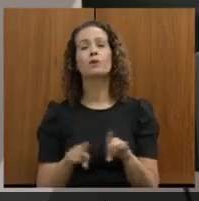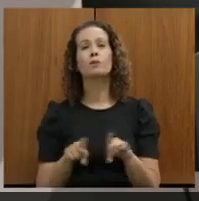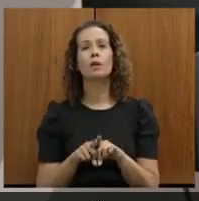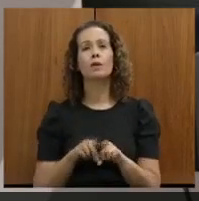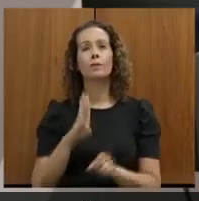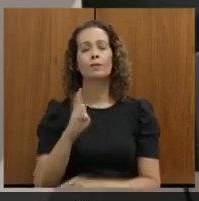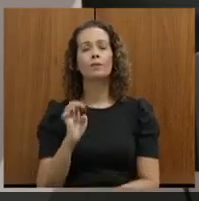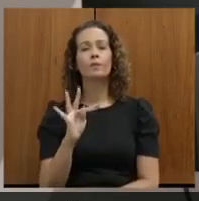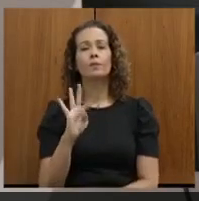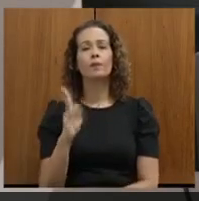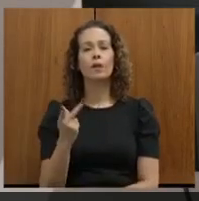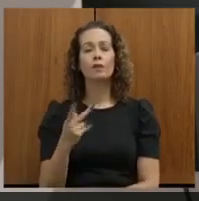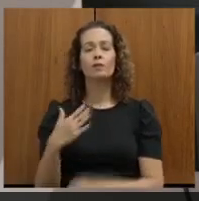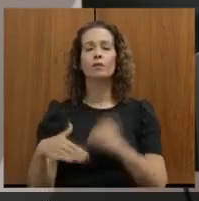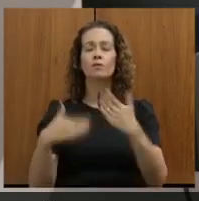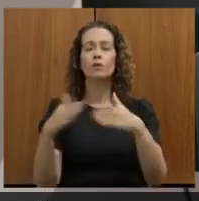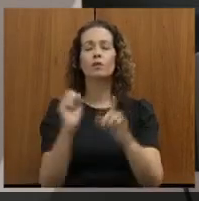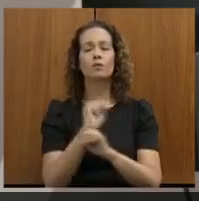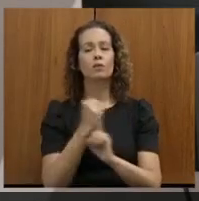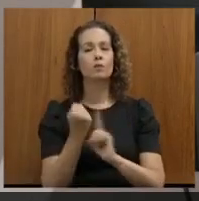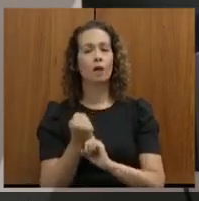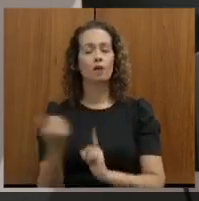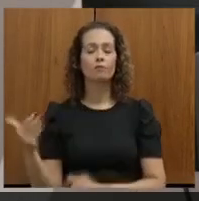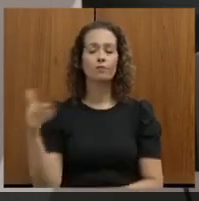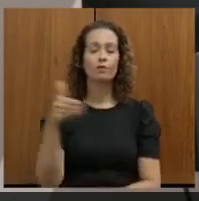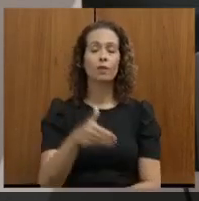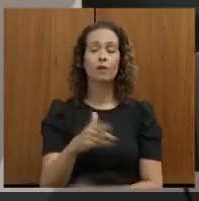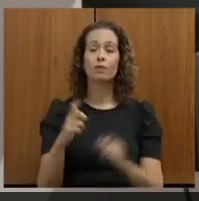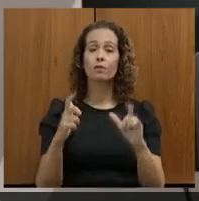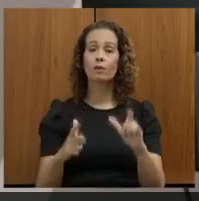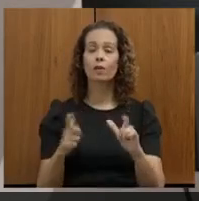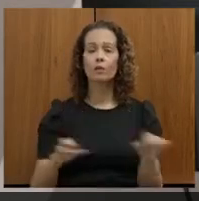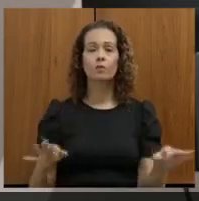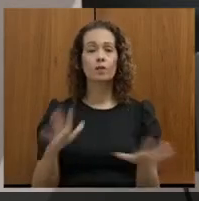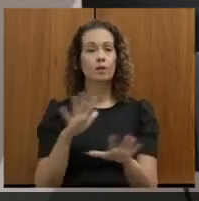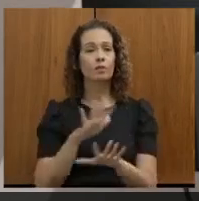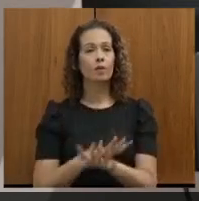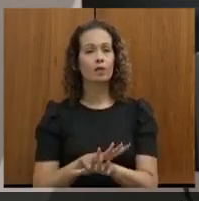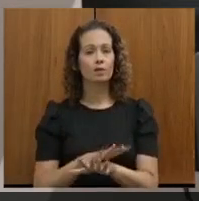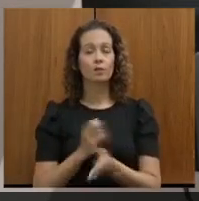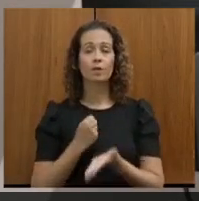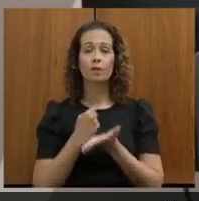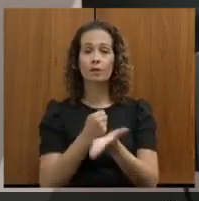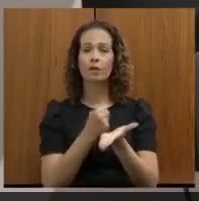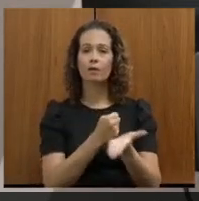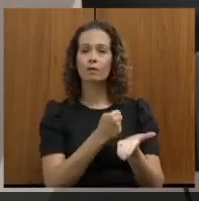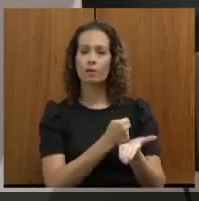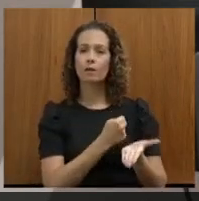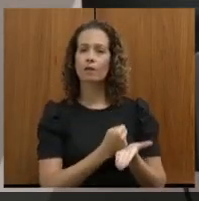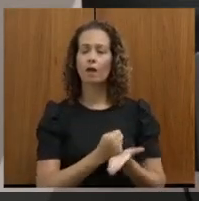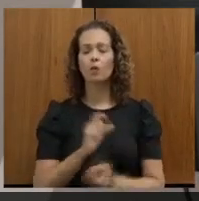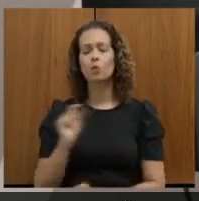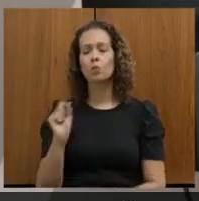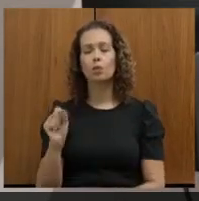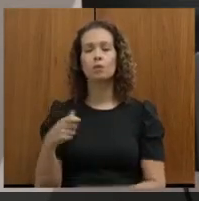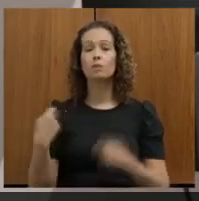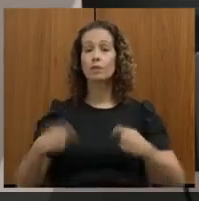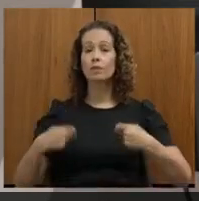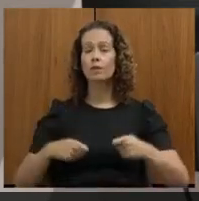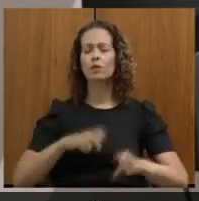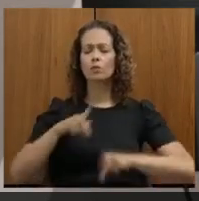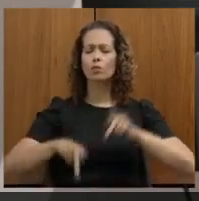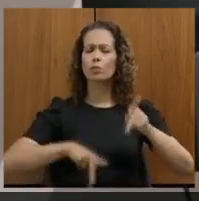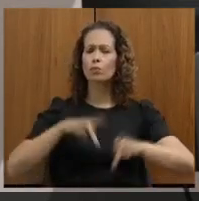de Desenvolvimento Social, estiver no local prontamente para poder atender a demanda daquele povo